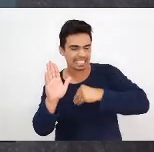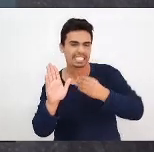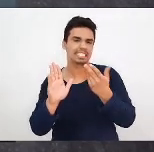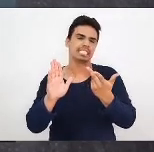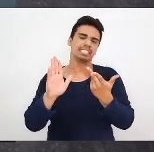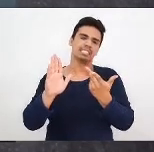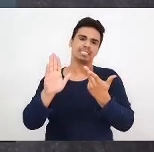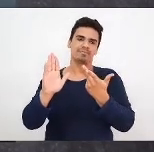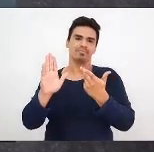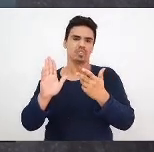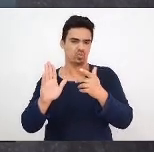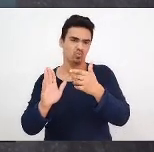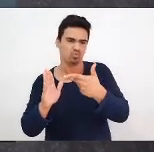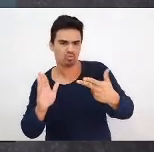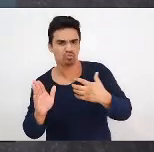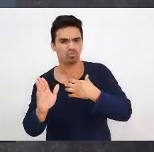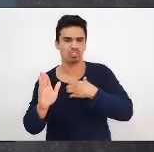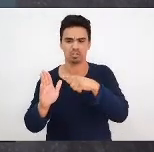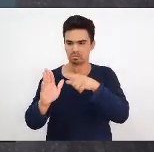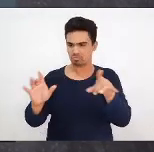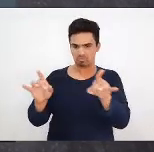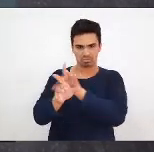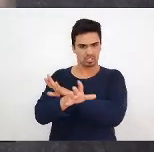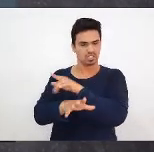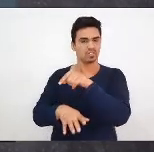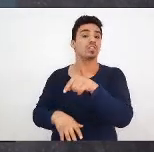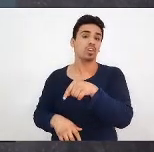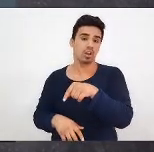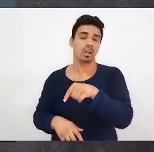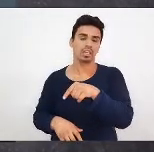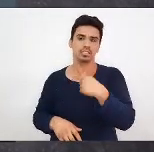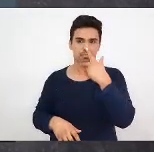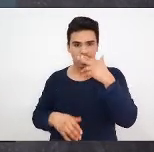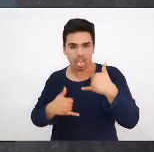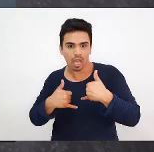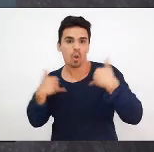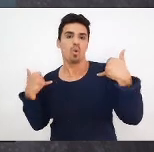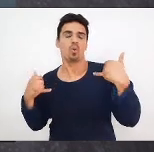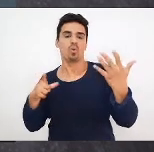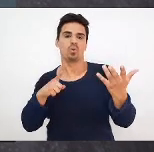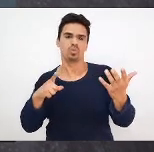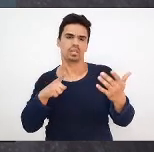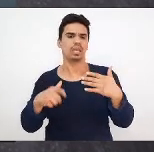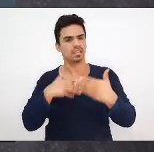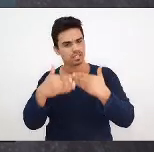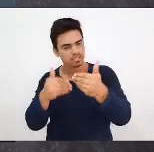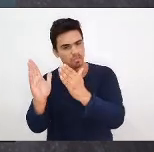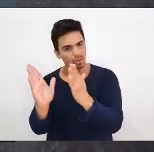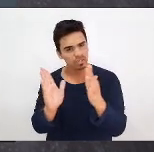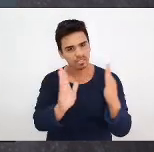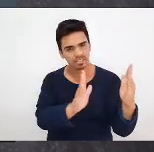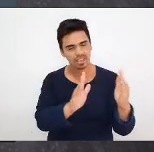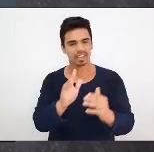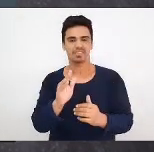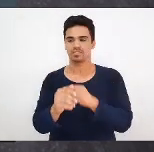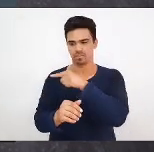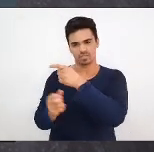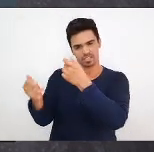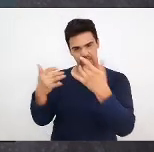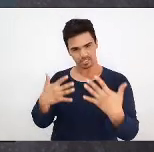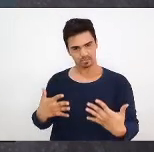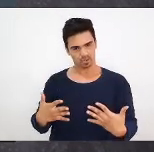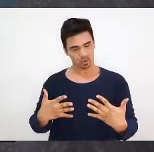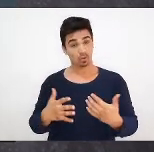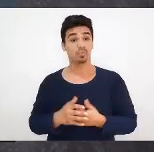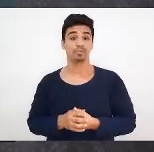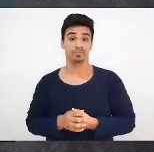suficientemente satisfatória. A gente se orgulha muito delas, inclusive, desse processo, Angela, que você resgatou para nós. E aí, eu acho